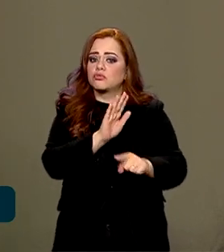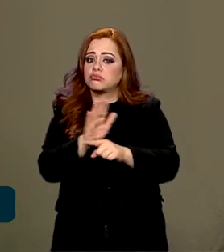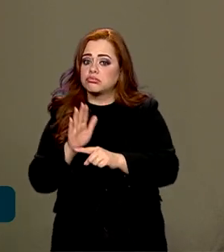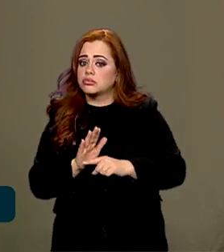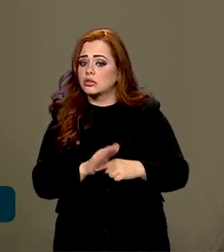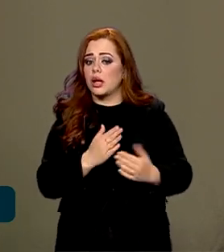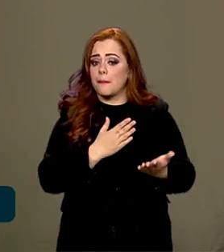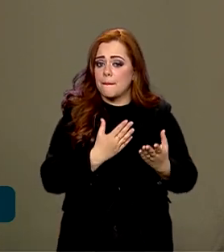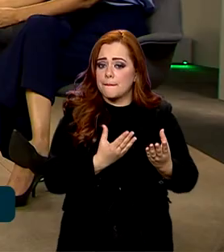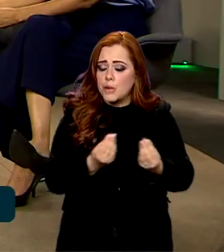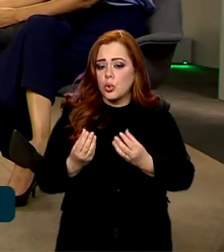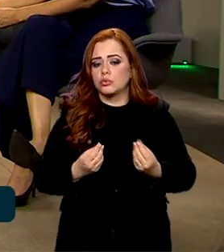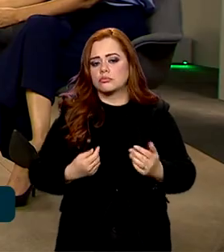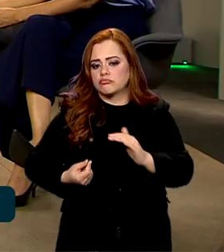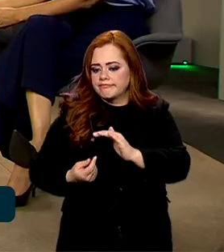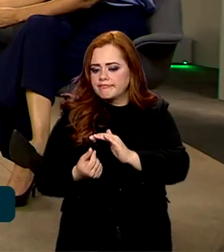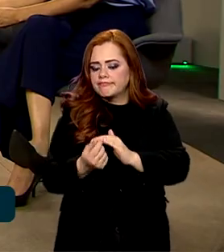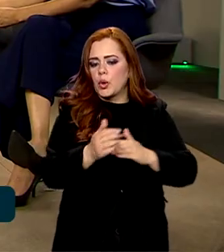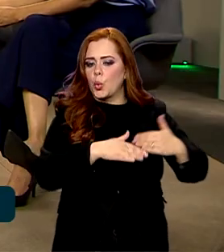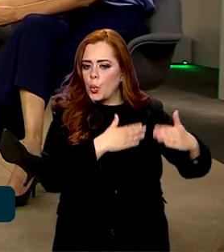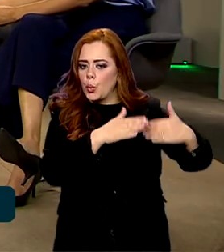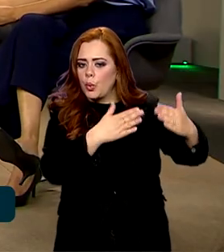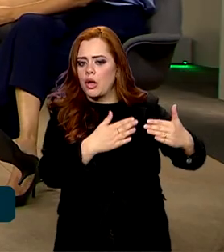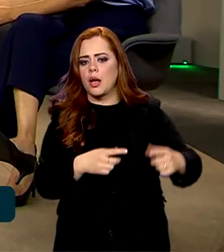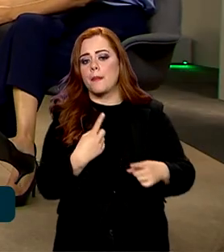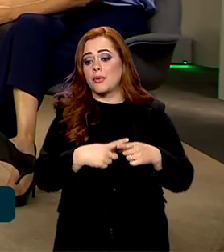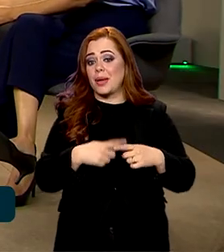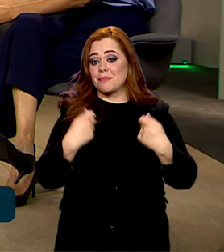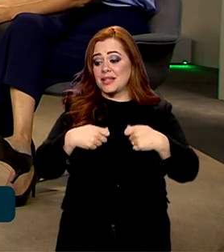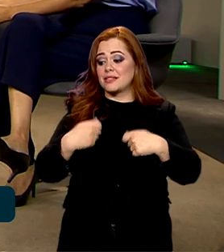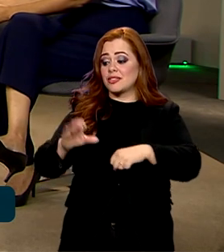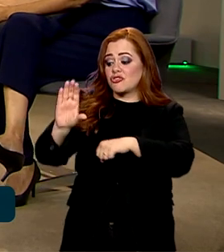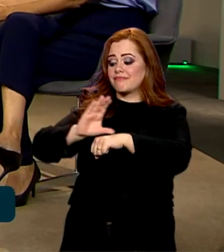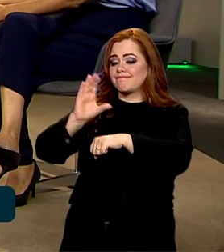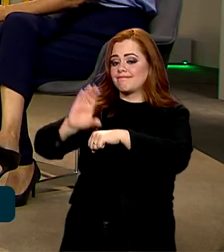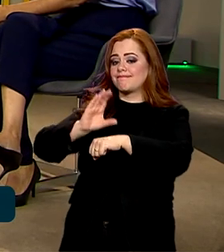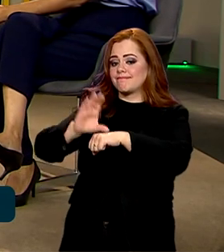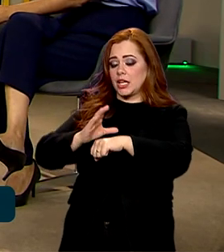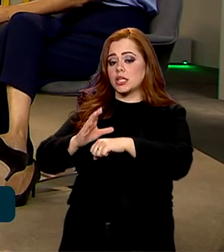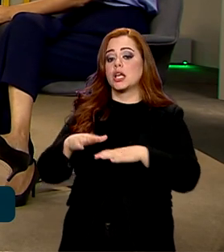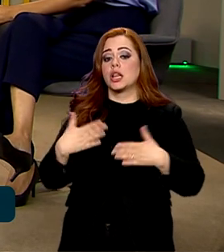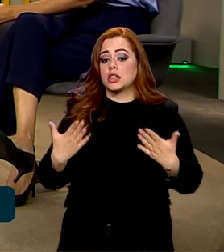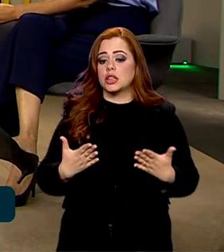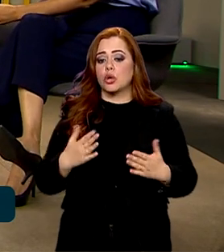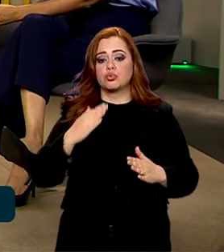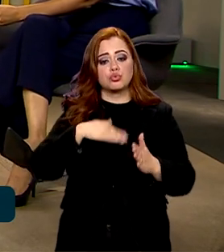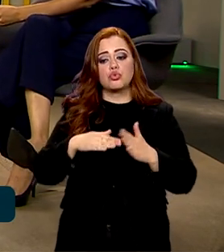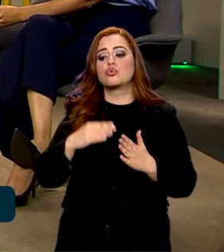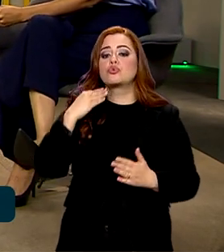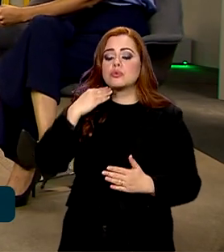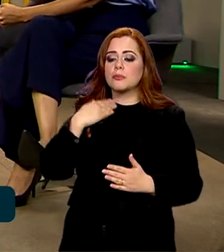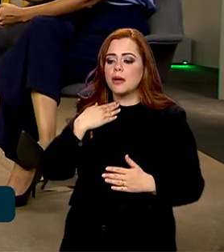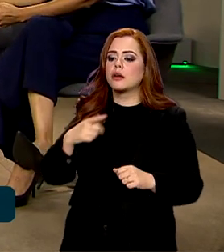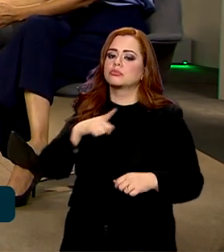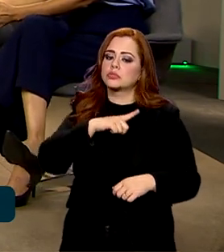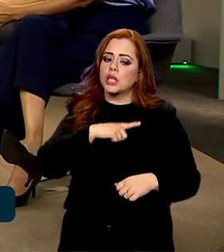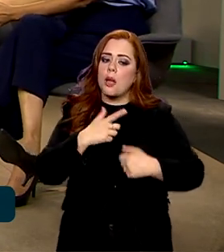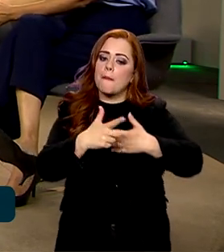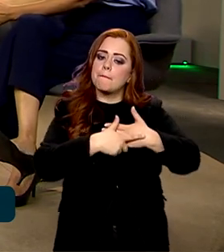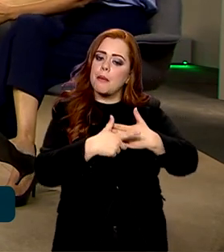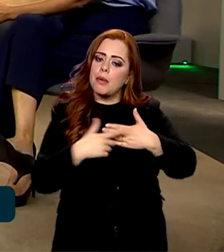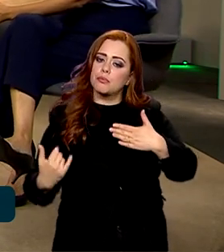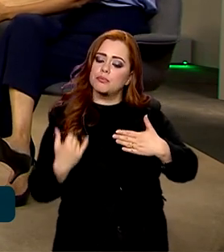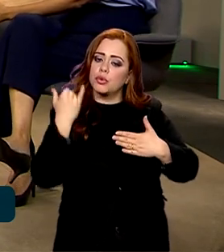processo todo de investimento, porque precisa de crédito, né? Então, esses bancos vão ter um papel fundamental nesse